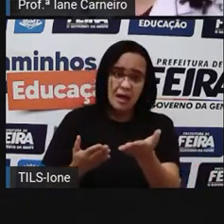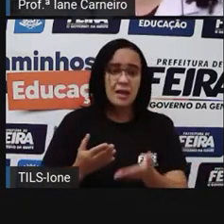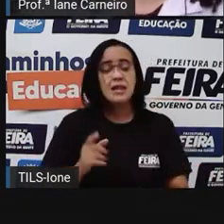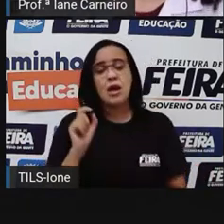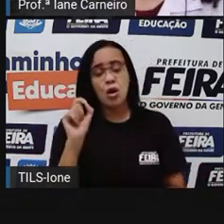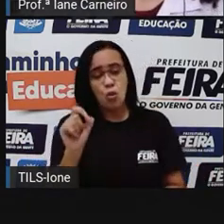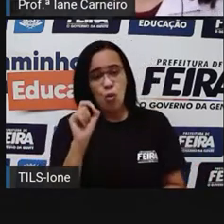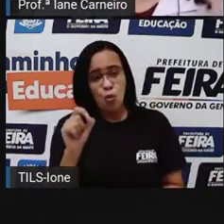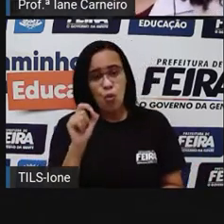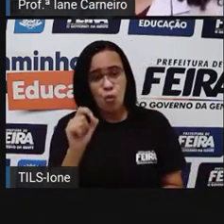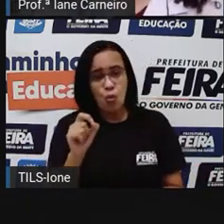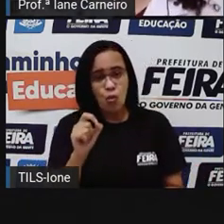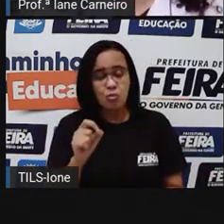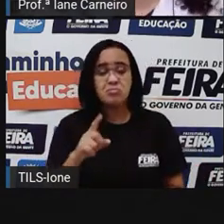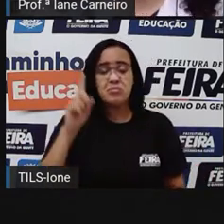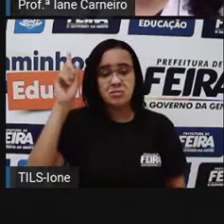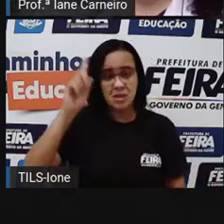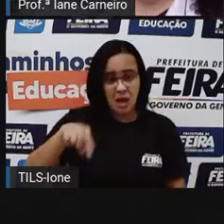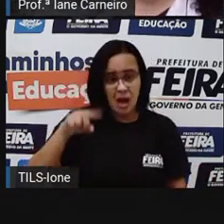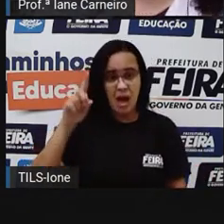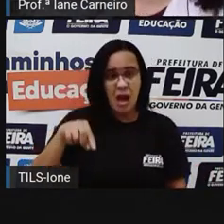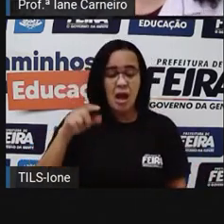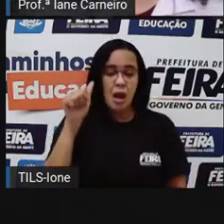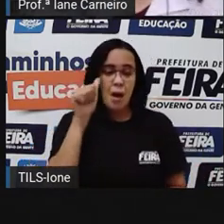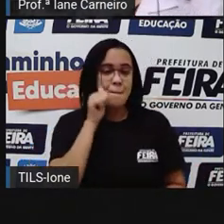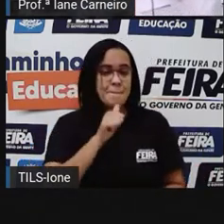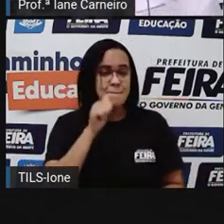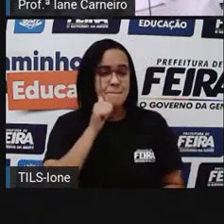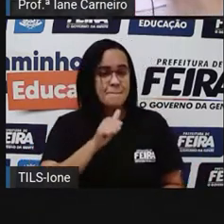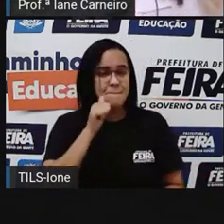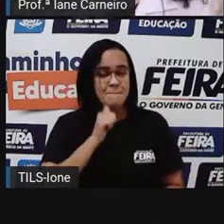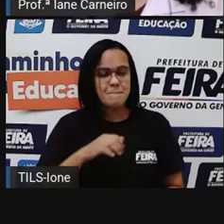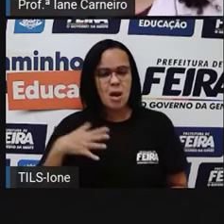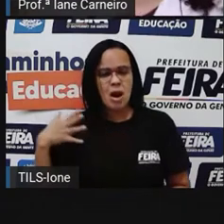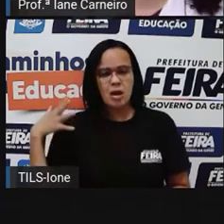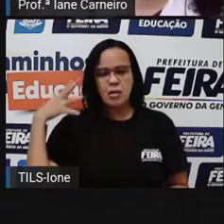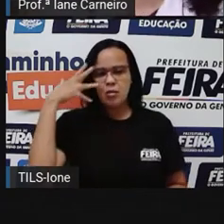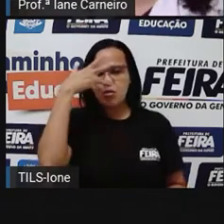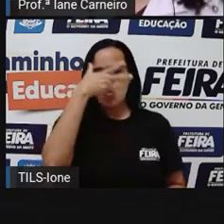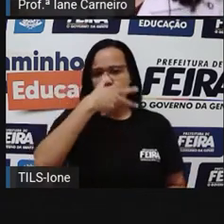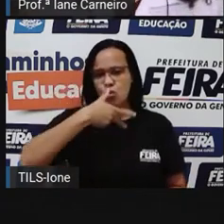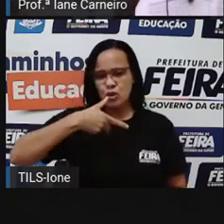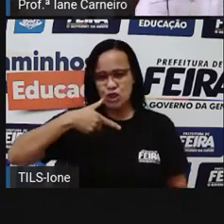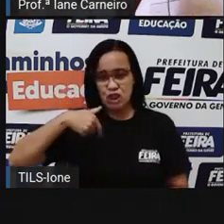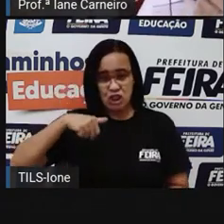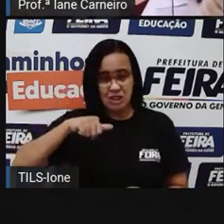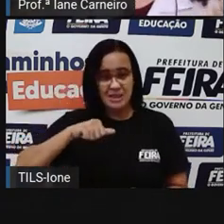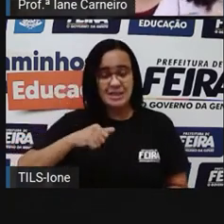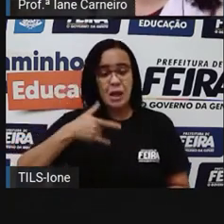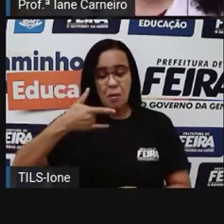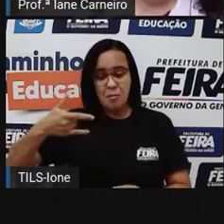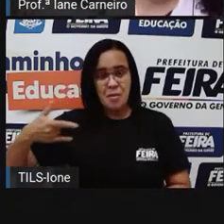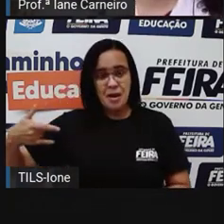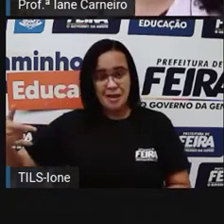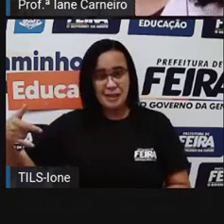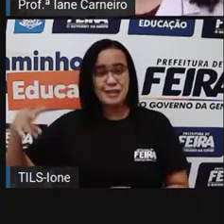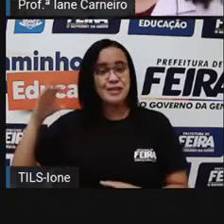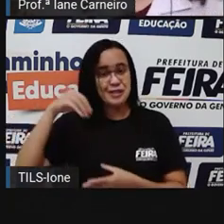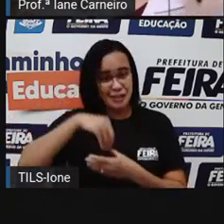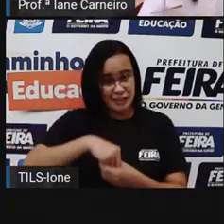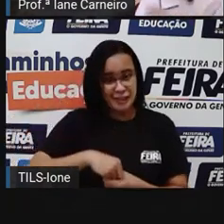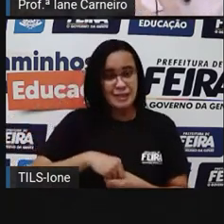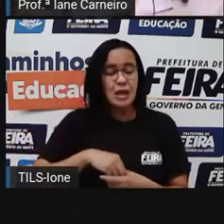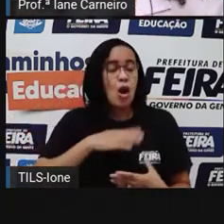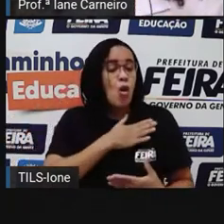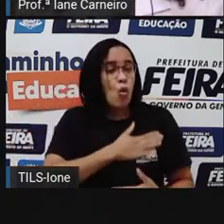Yara, né? É uma sereia muito vaidosa, né? Ela gosta de usar acessórios, Adora cantar. E seu